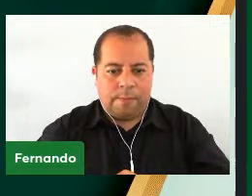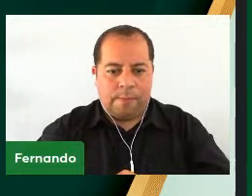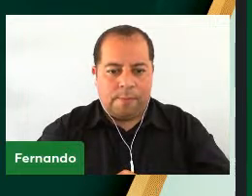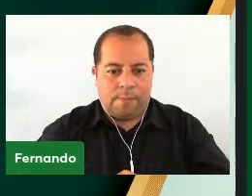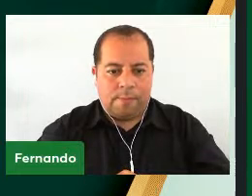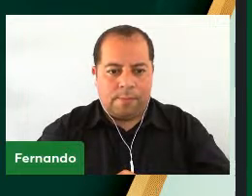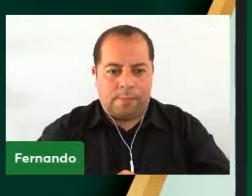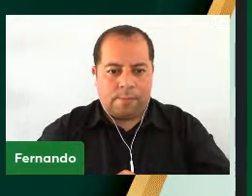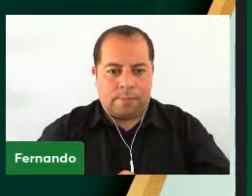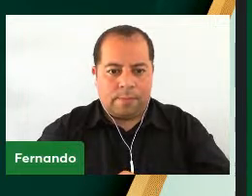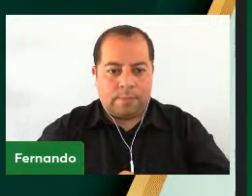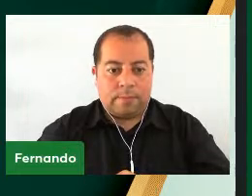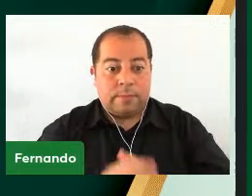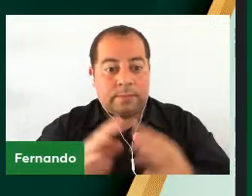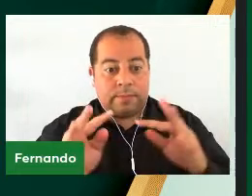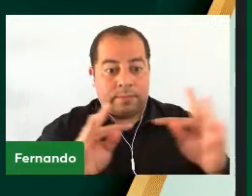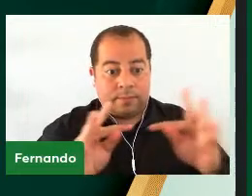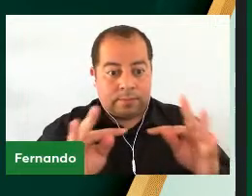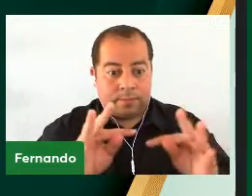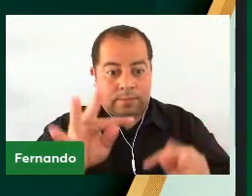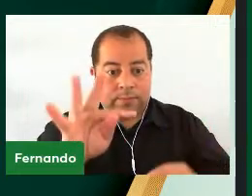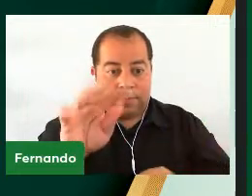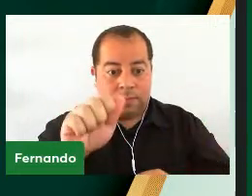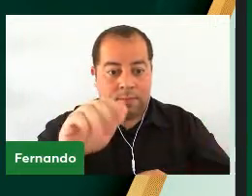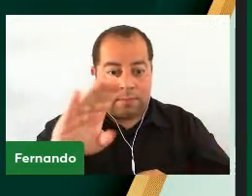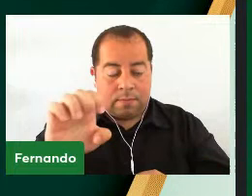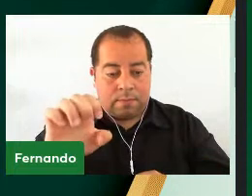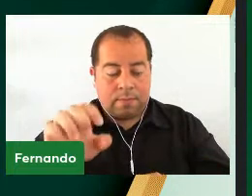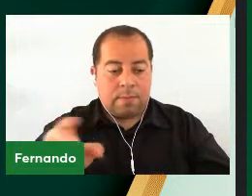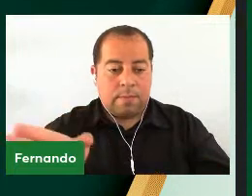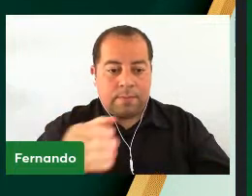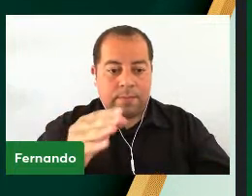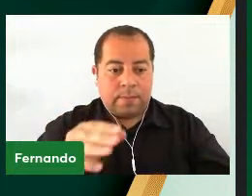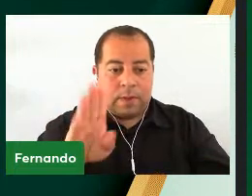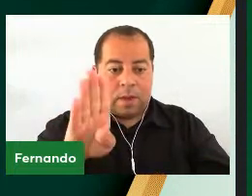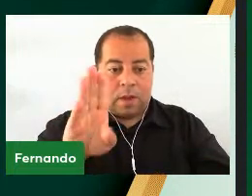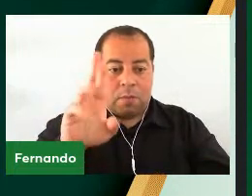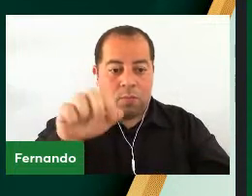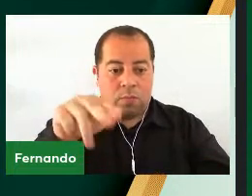Técnico administrativo em educação, Bruna Coco Pilar.